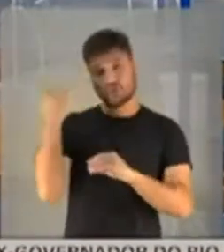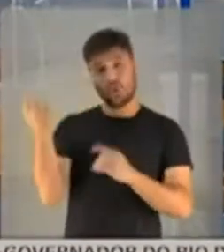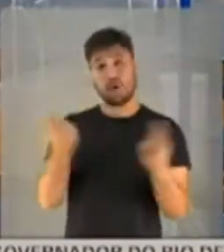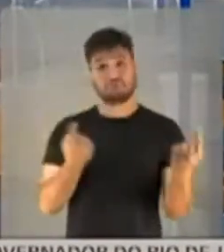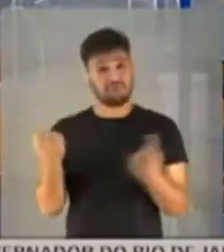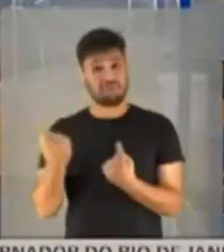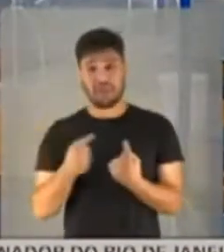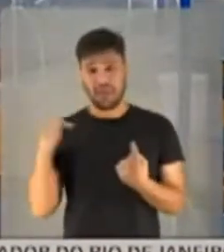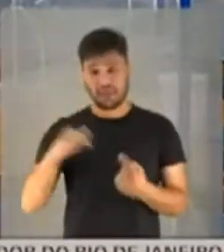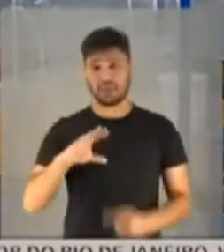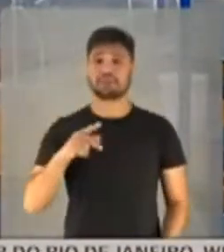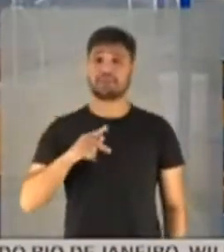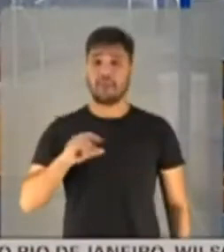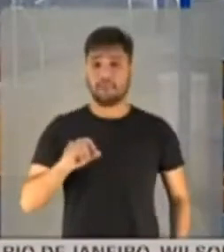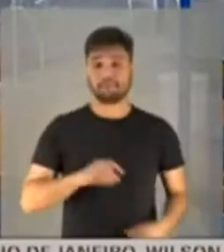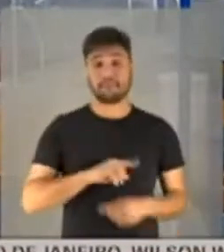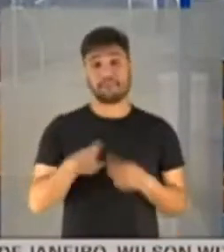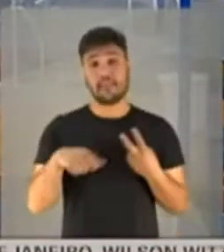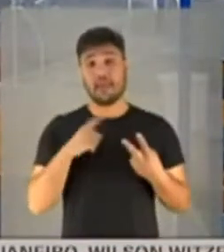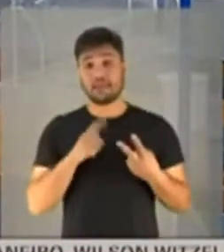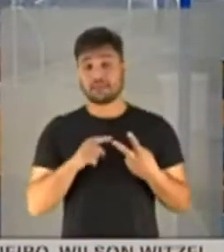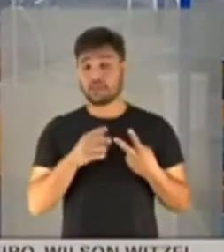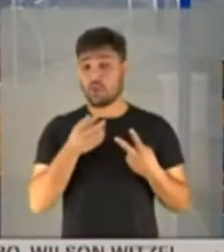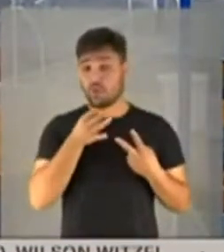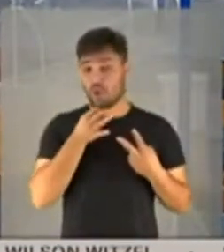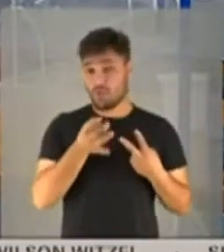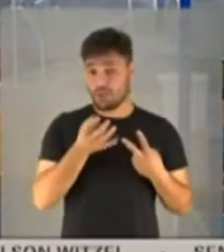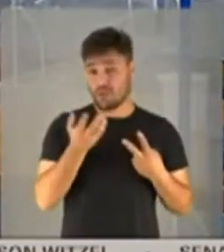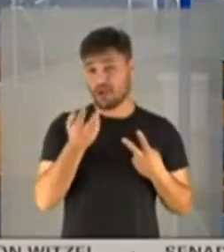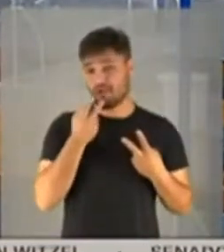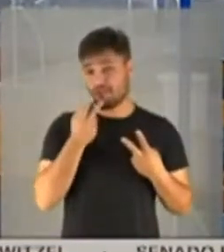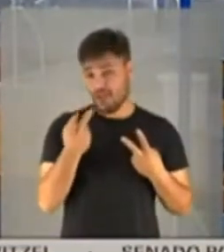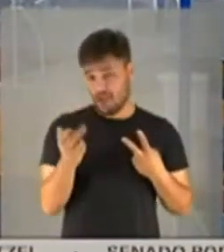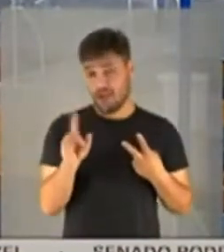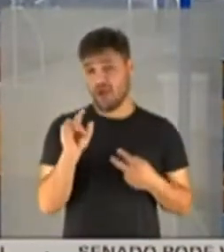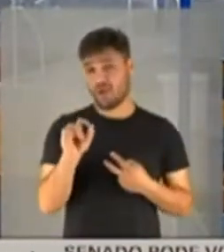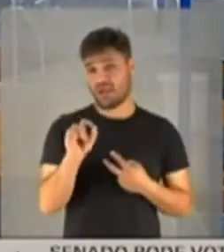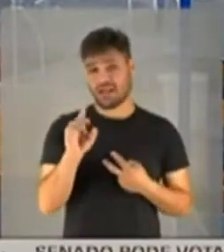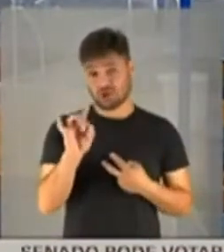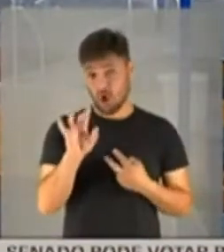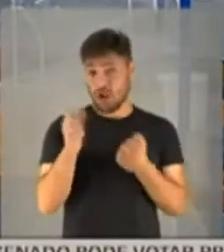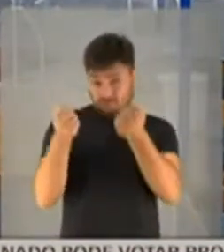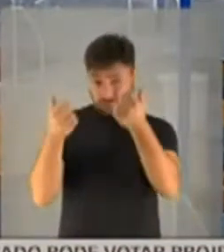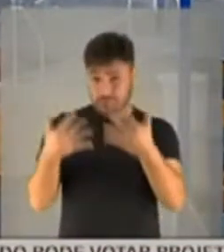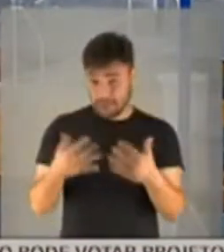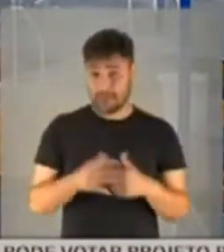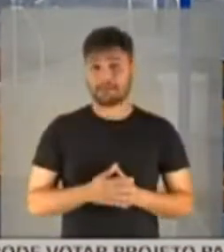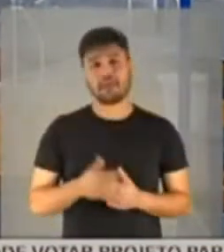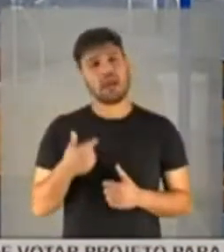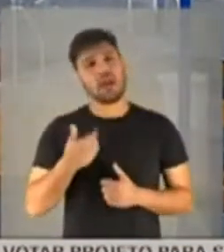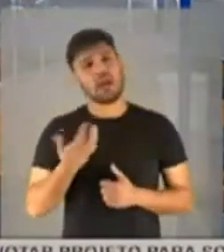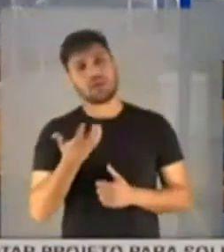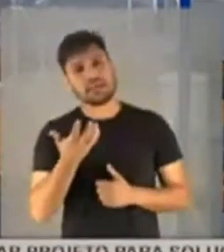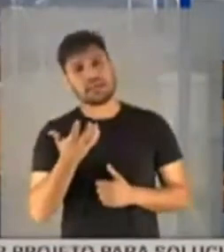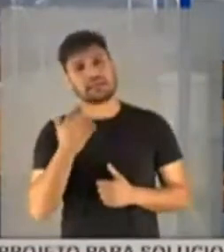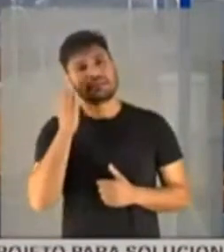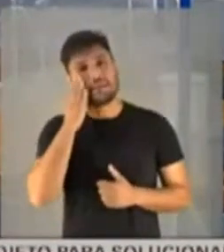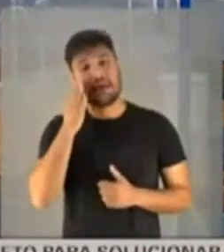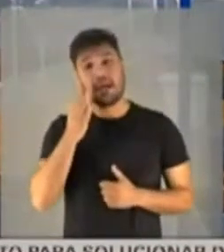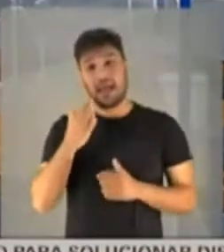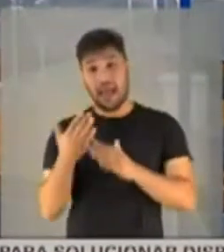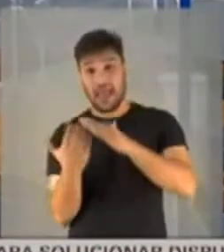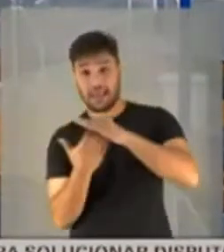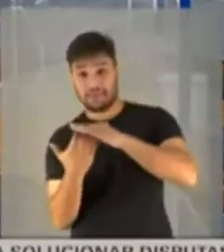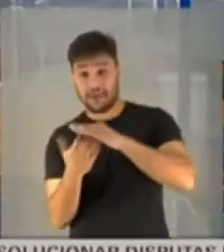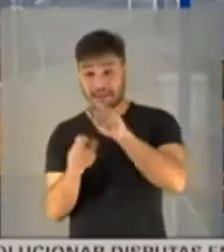que possam vir aqui. A segunda observação que eu queria fazer era mais um esclarecimento. Eu queria saber se os empresários